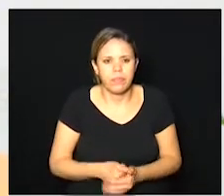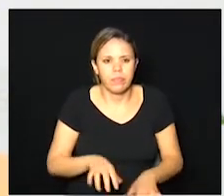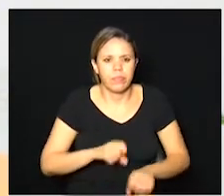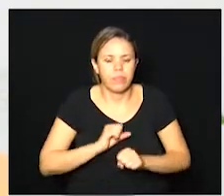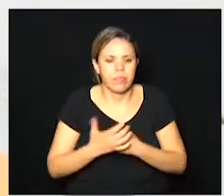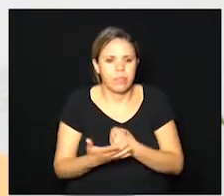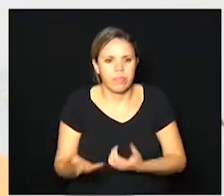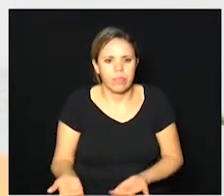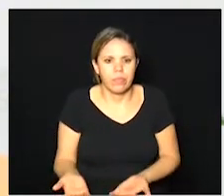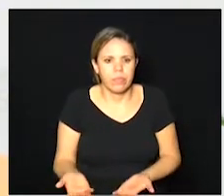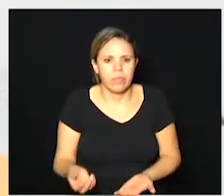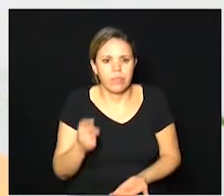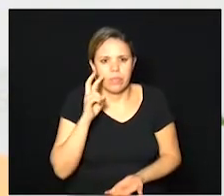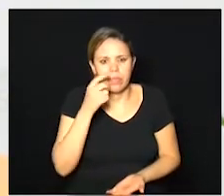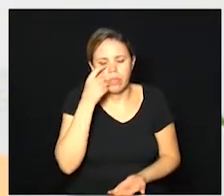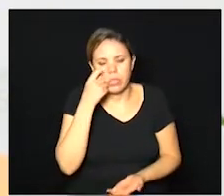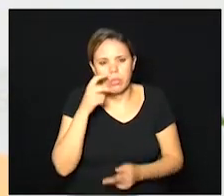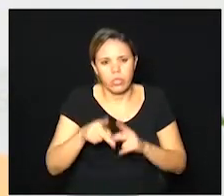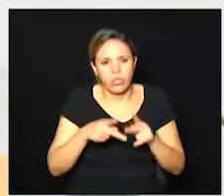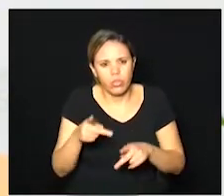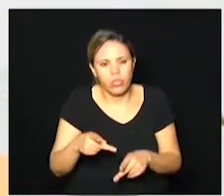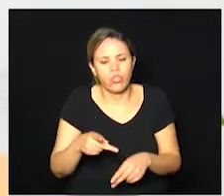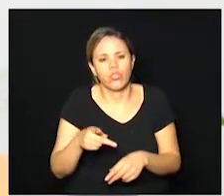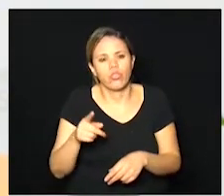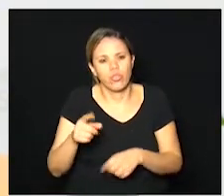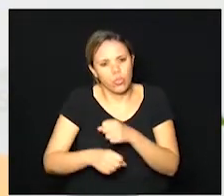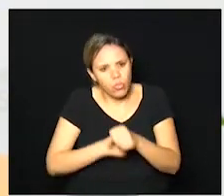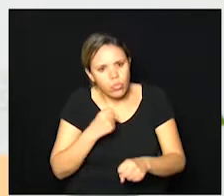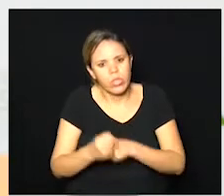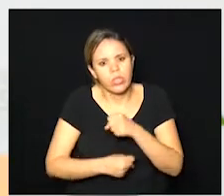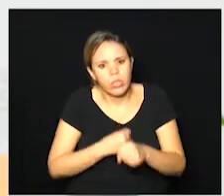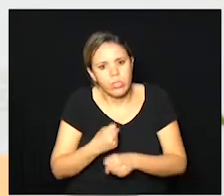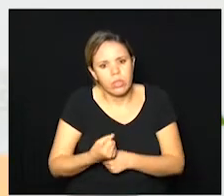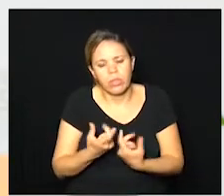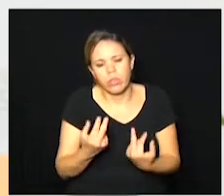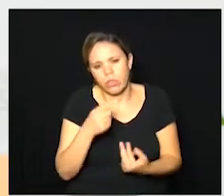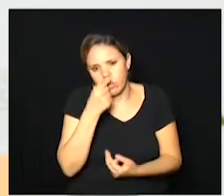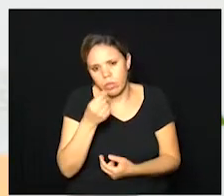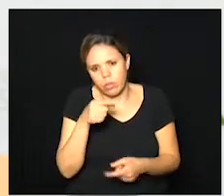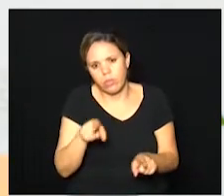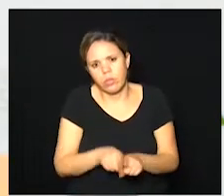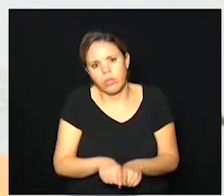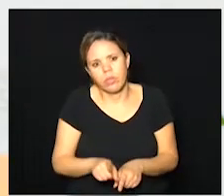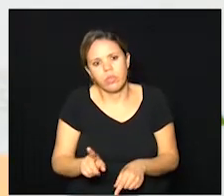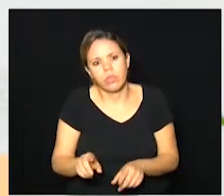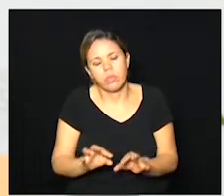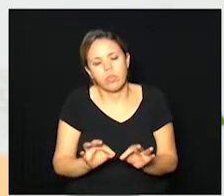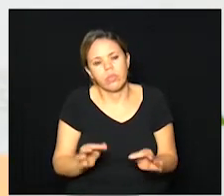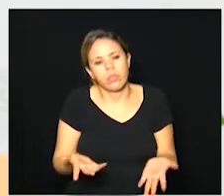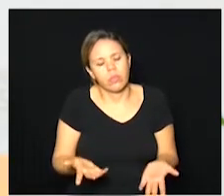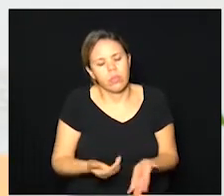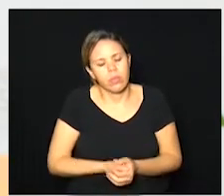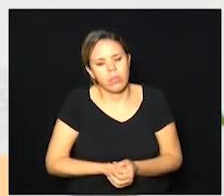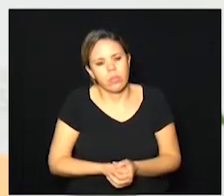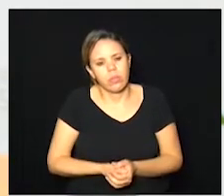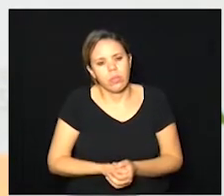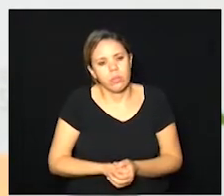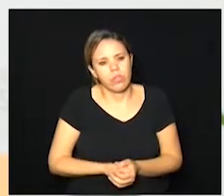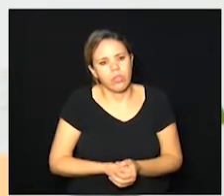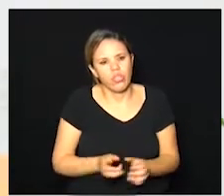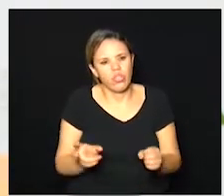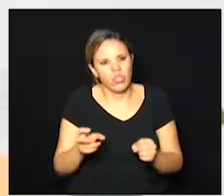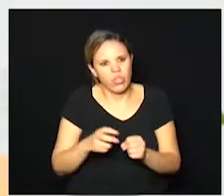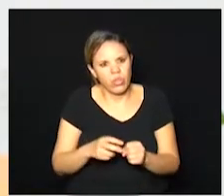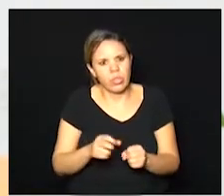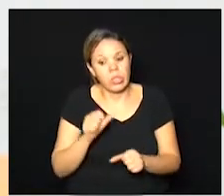vai ver por exemplo se a pessoa tem que tomar todo ano como a da gripe a gripe é assim quer dizer esses vírus quanto mais